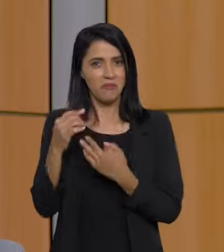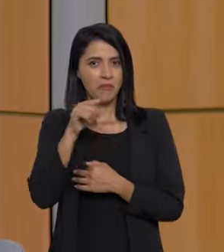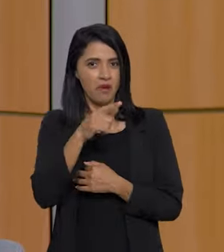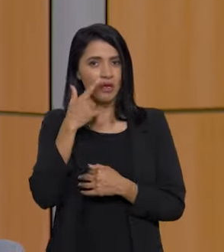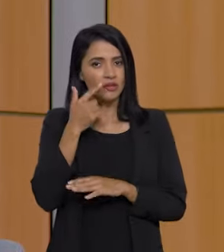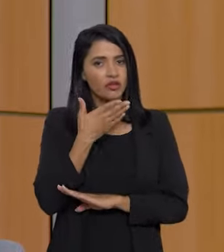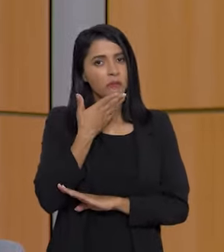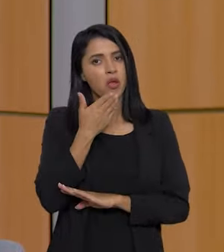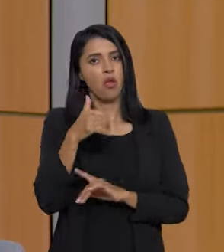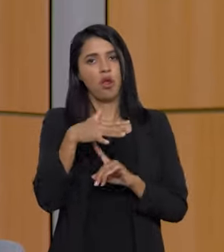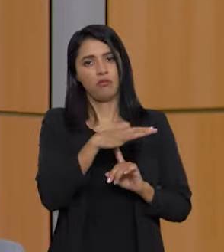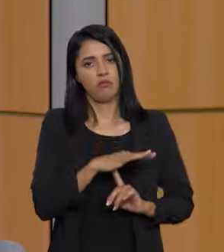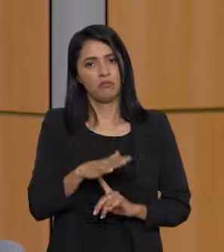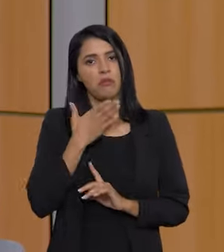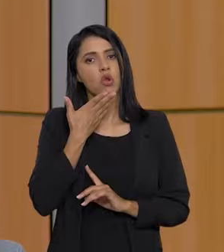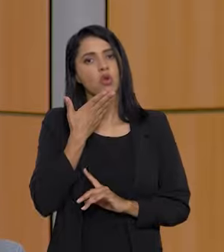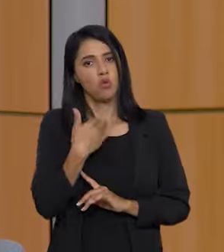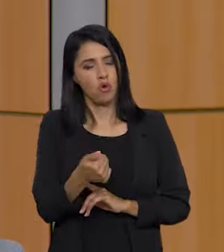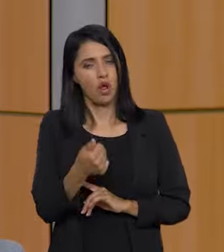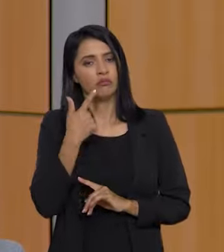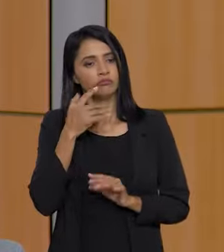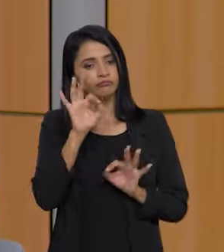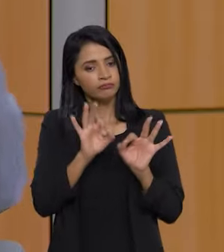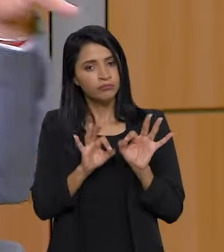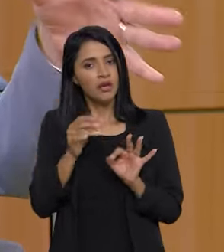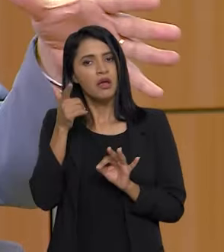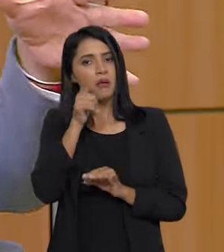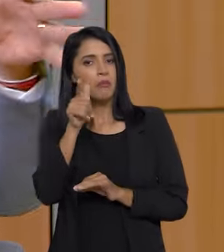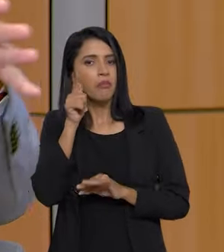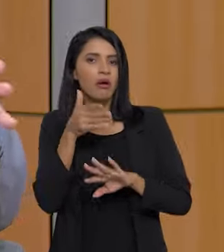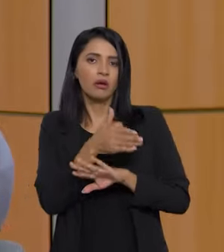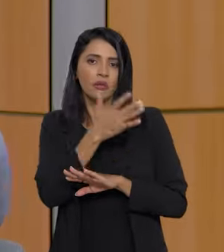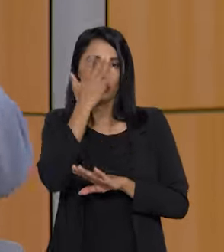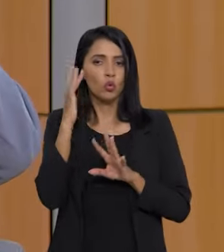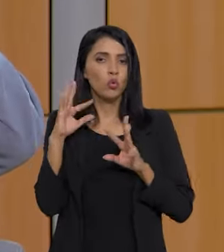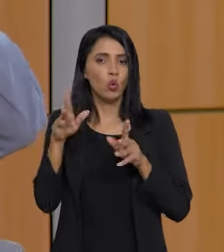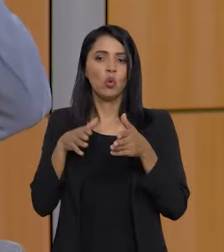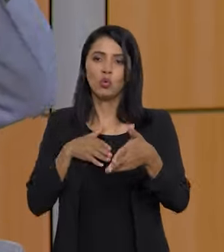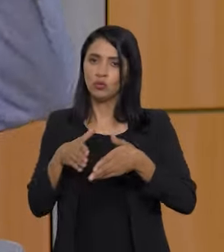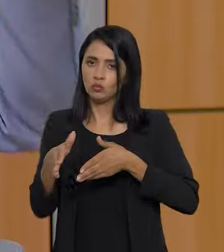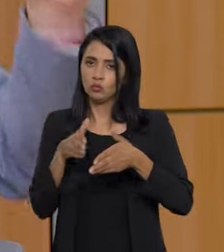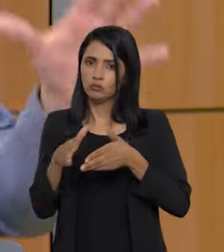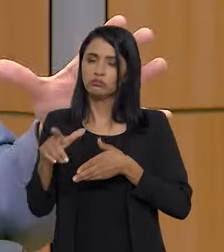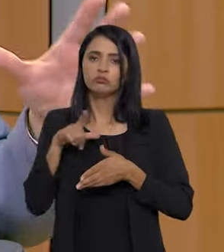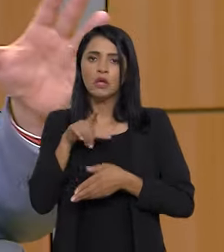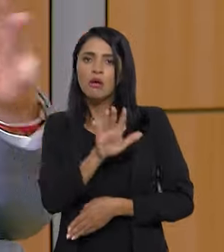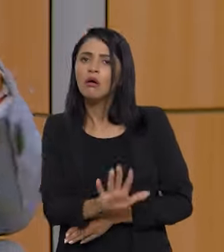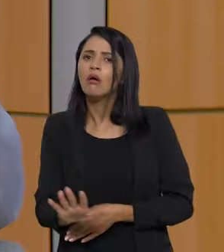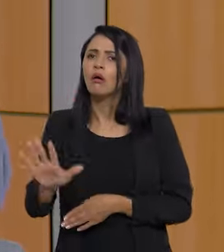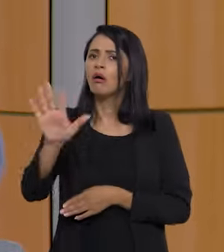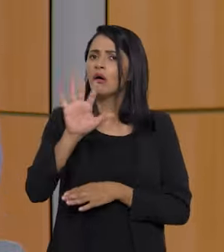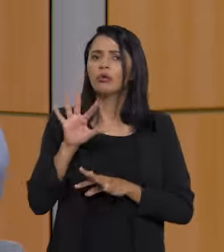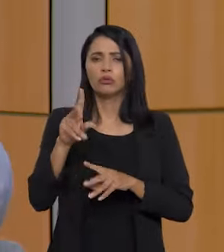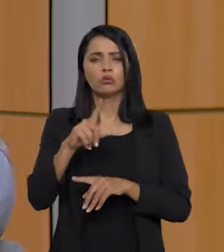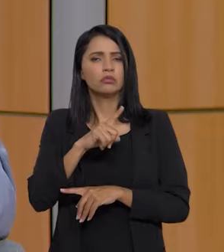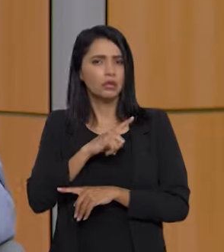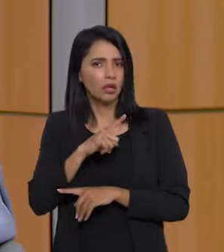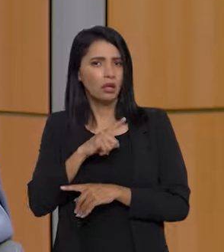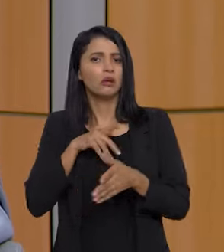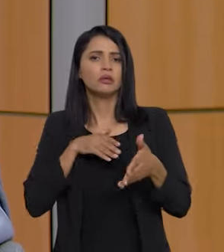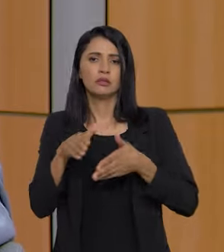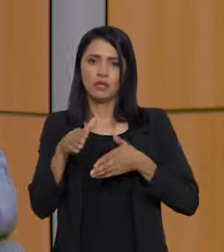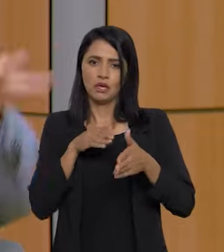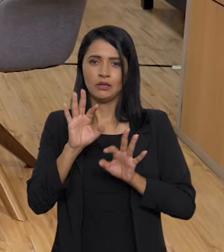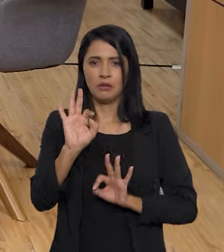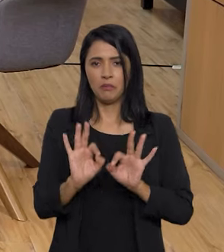melhorados e calibrados para que chegue no pequeno e que nacionalize mais ainda